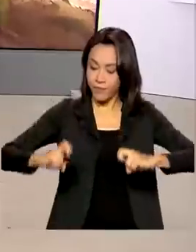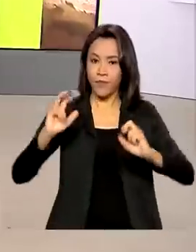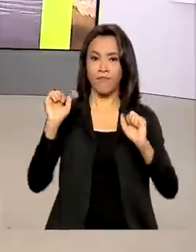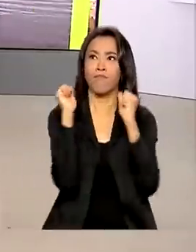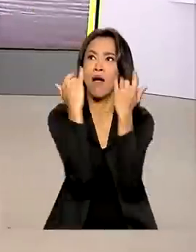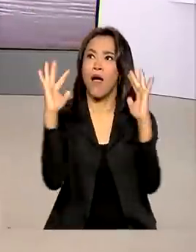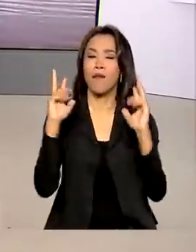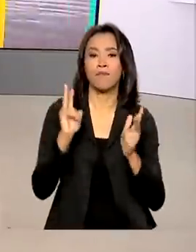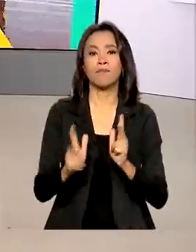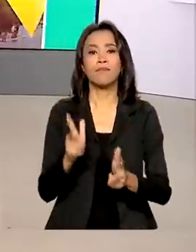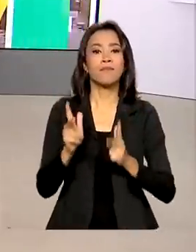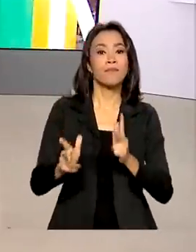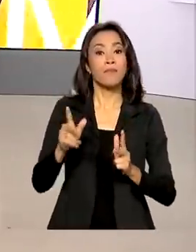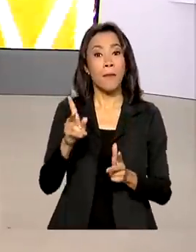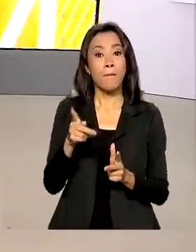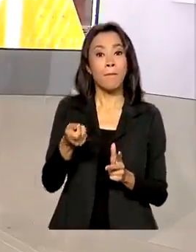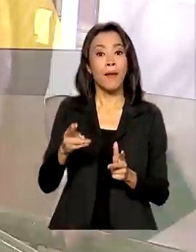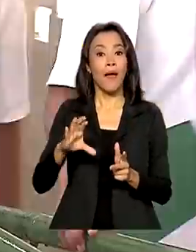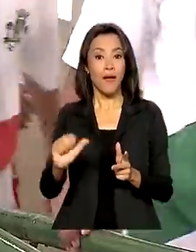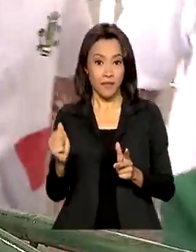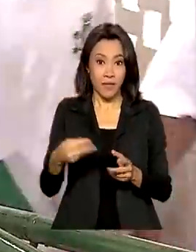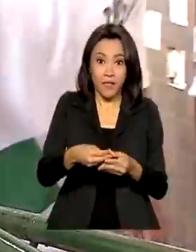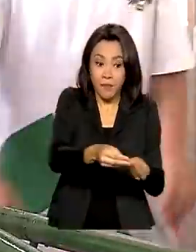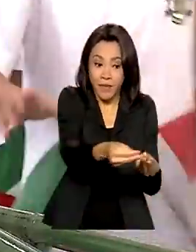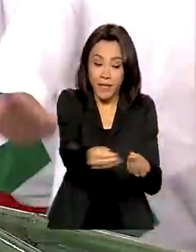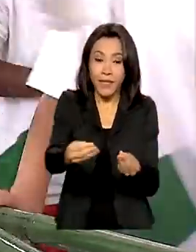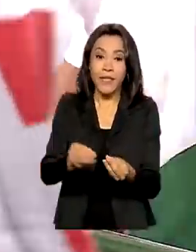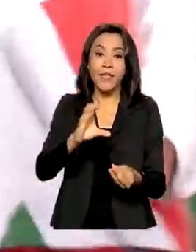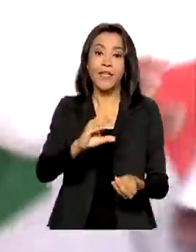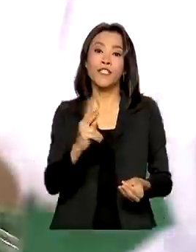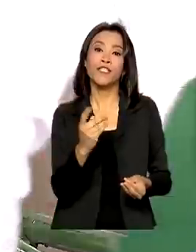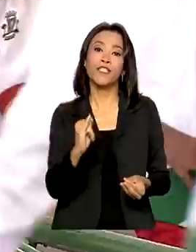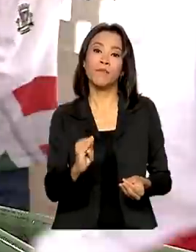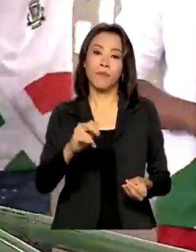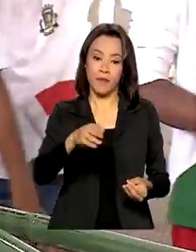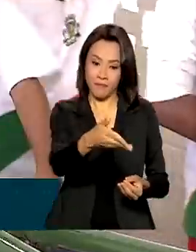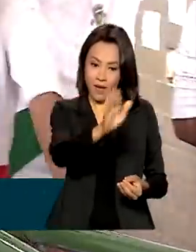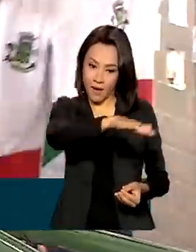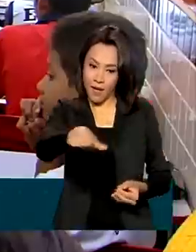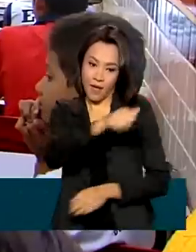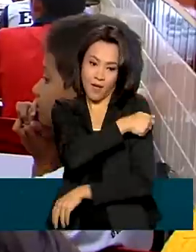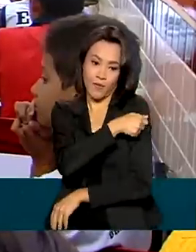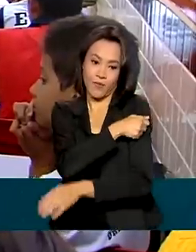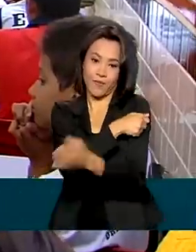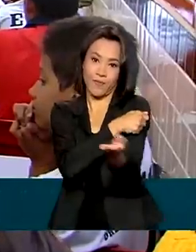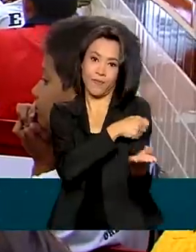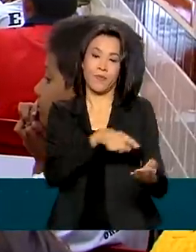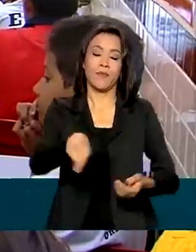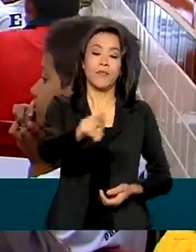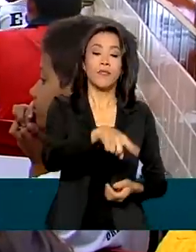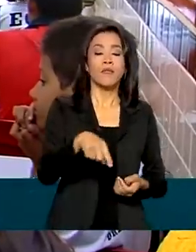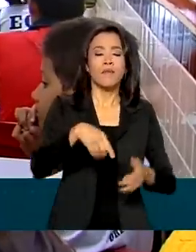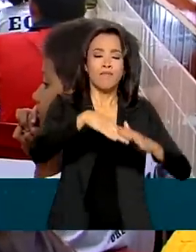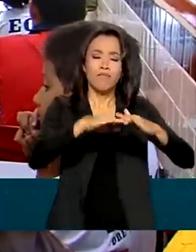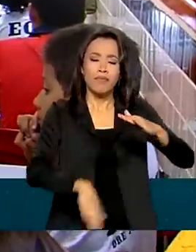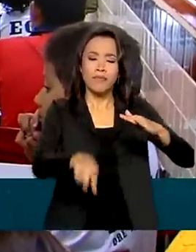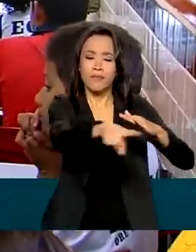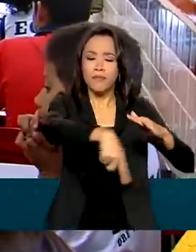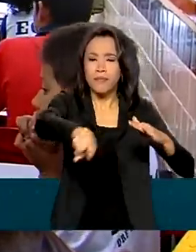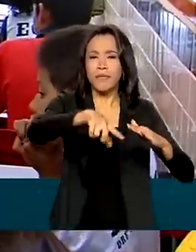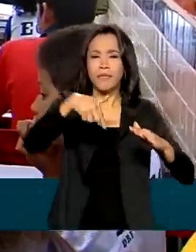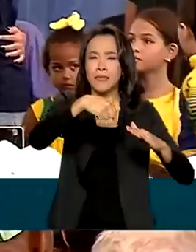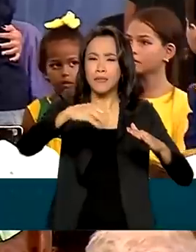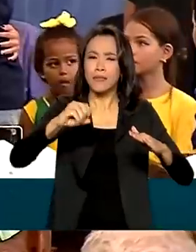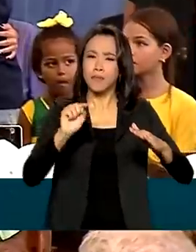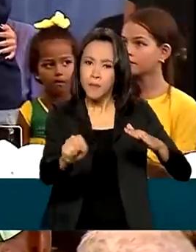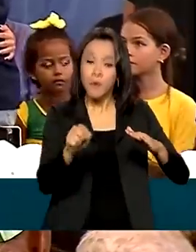internet banda larga para os estudantes. 700 mil crianças e adolescentes de baixa renda da educação básica na rede